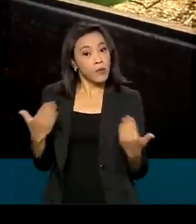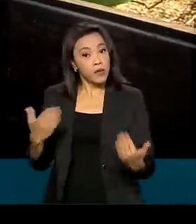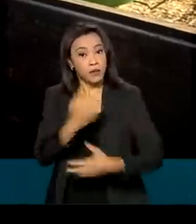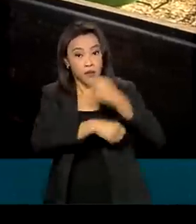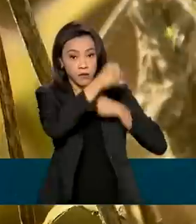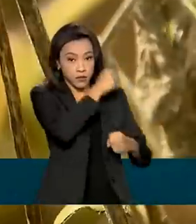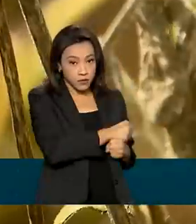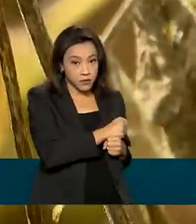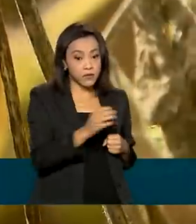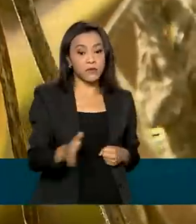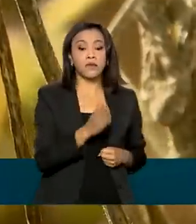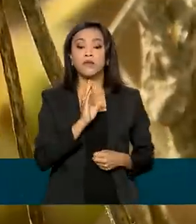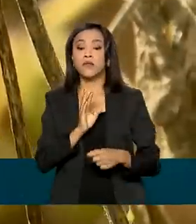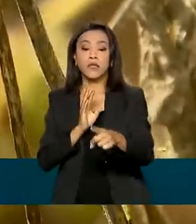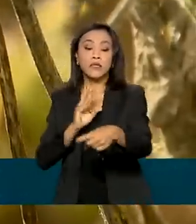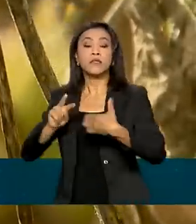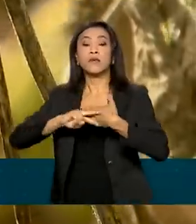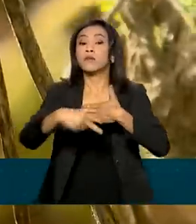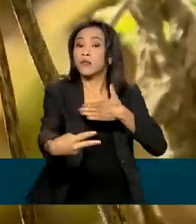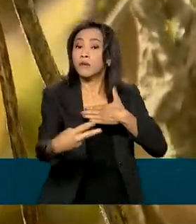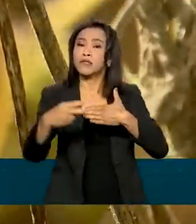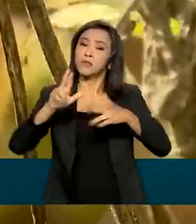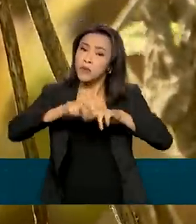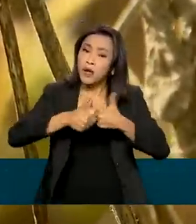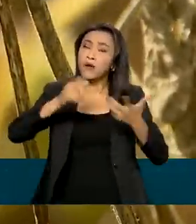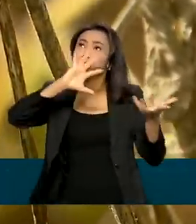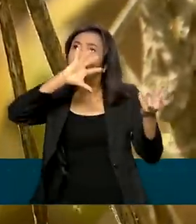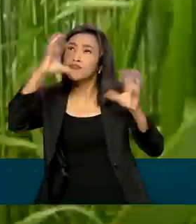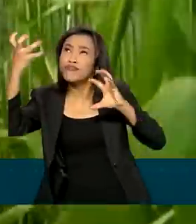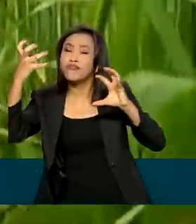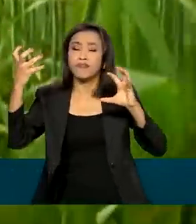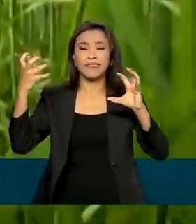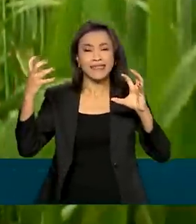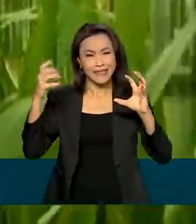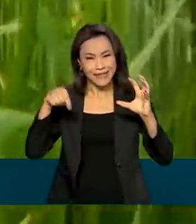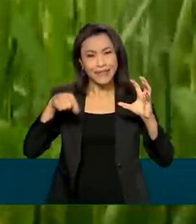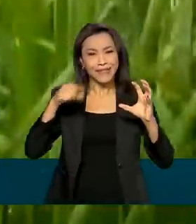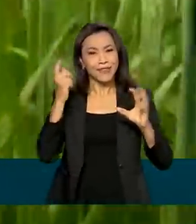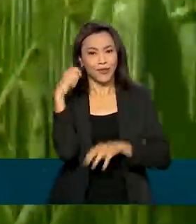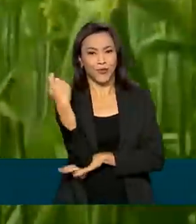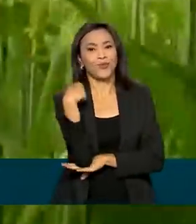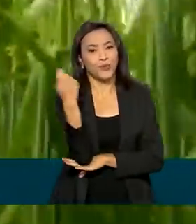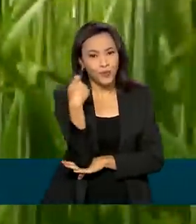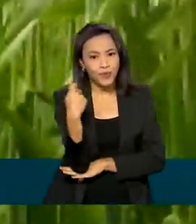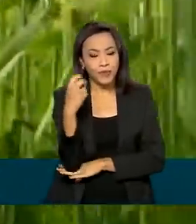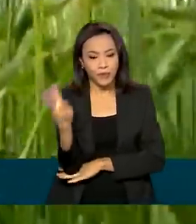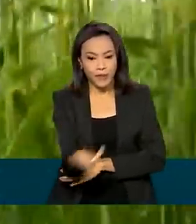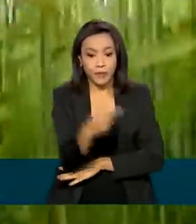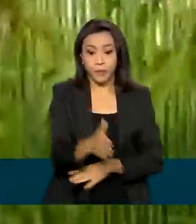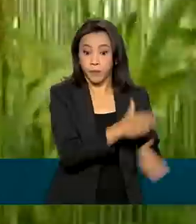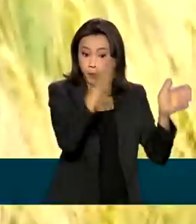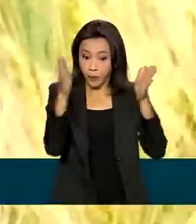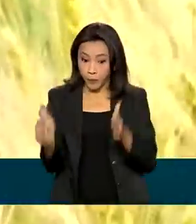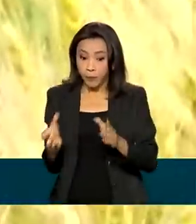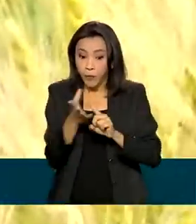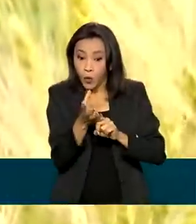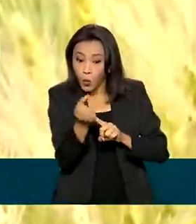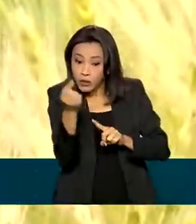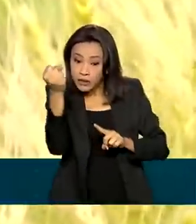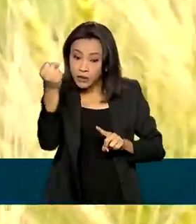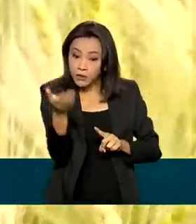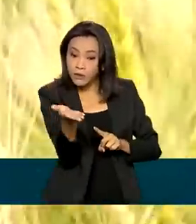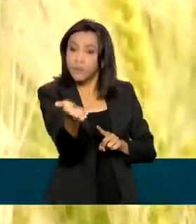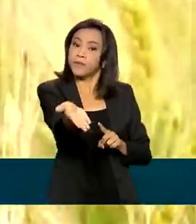passado, resultado das estiagens no sul do país. Já o trigo, a colheita foi iniciada e a